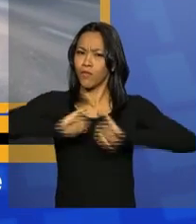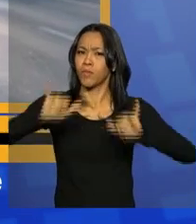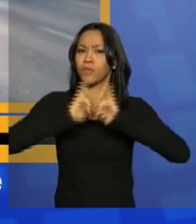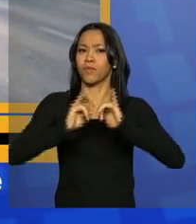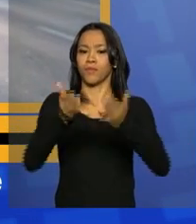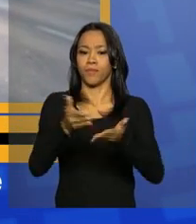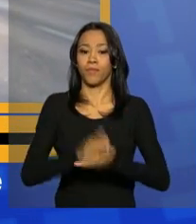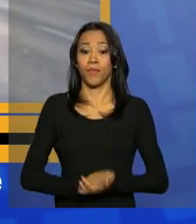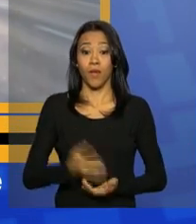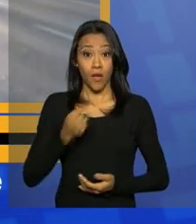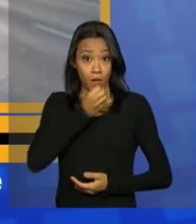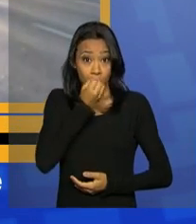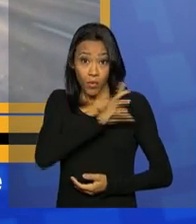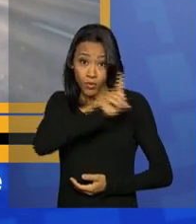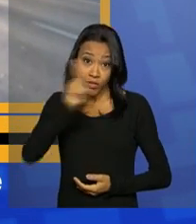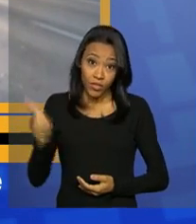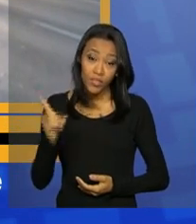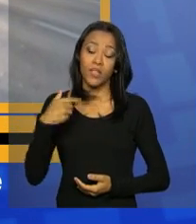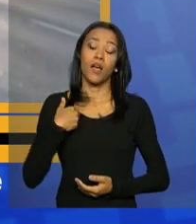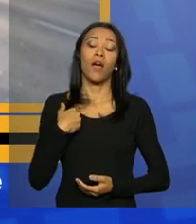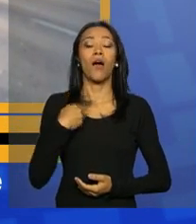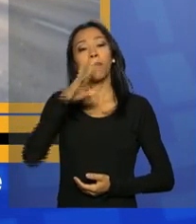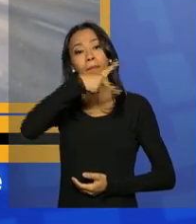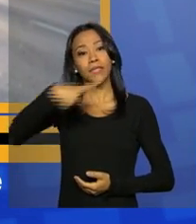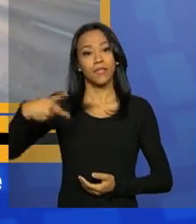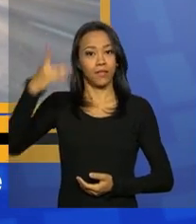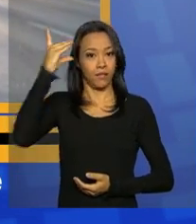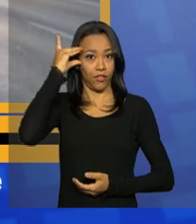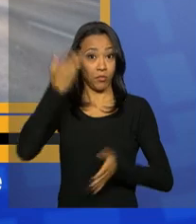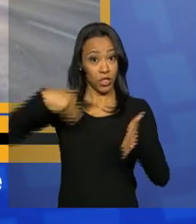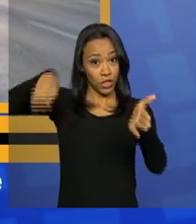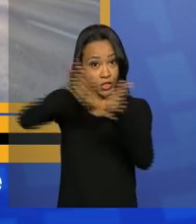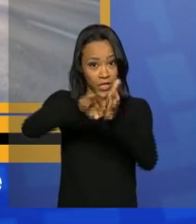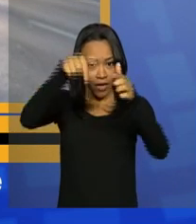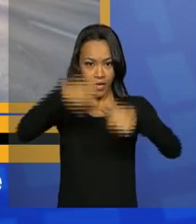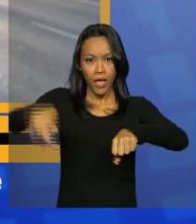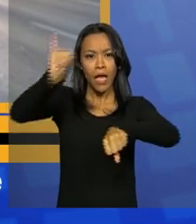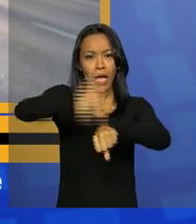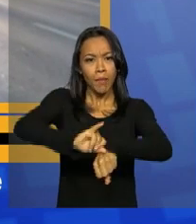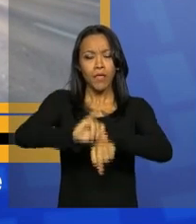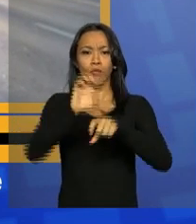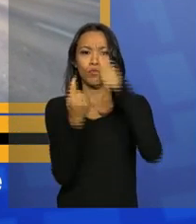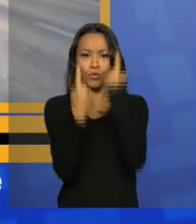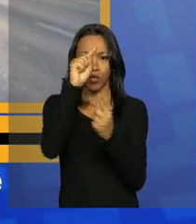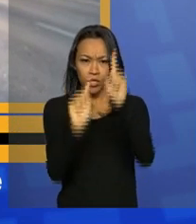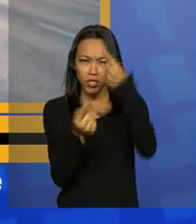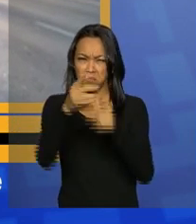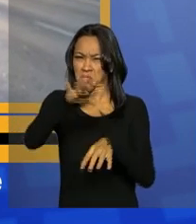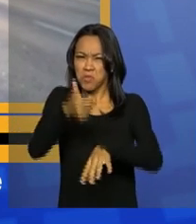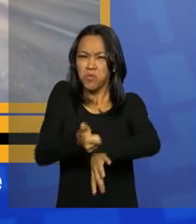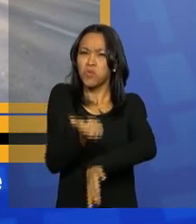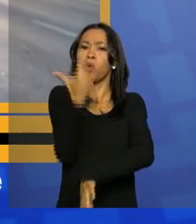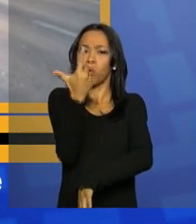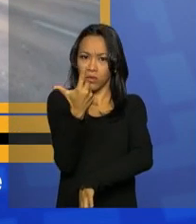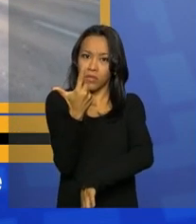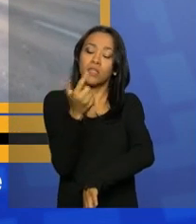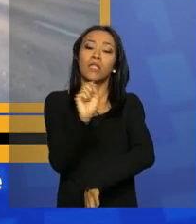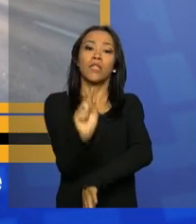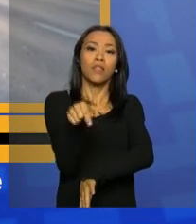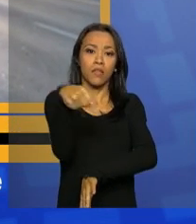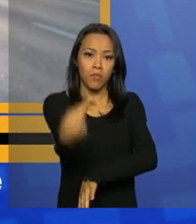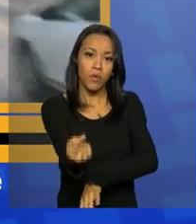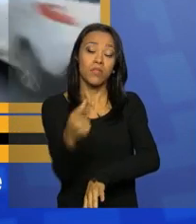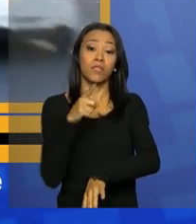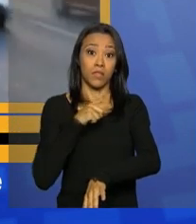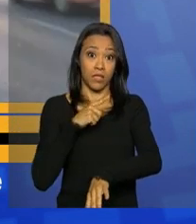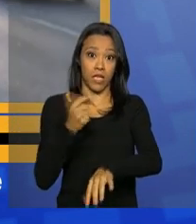Olá, bom dia. A previsão é que a presidenta Dilma Rousseff chegue aqui a Santiago, capital do Chile, por volta de meio-dia. Em seguida, ela participa